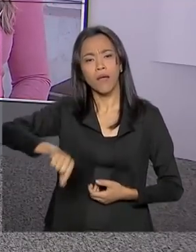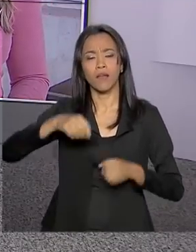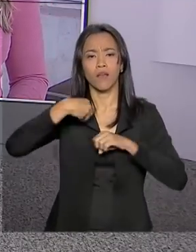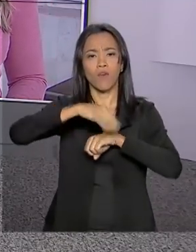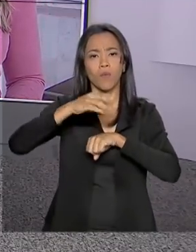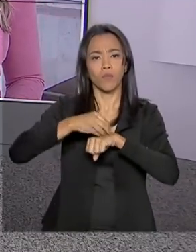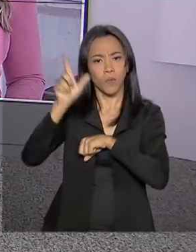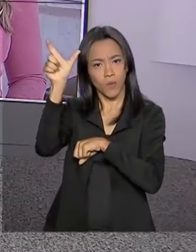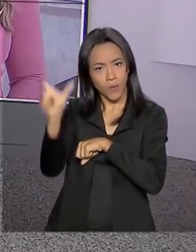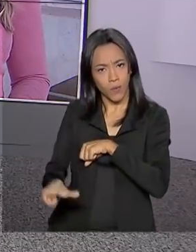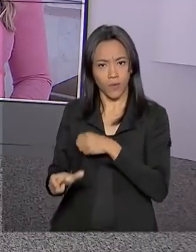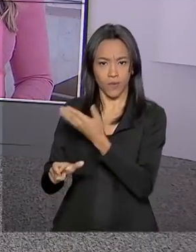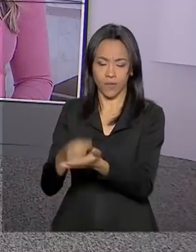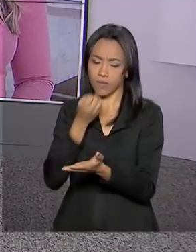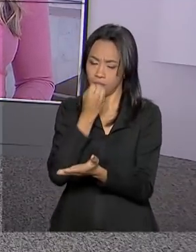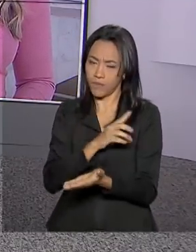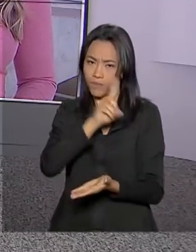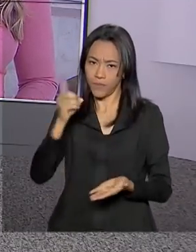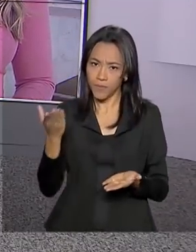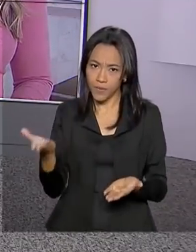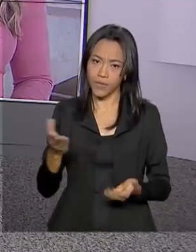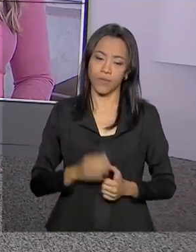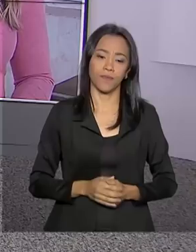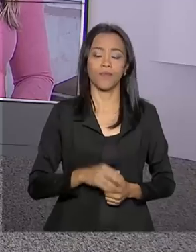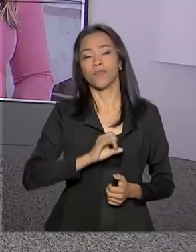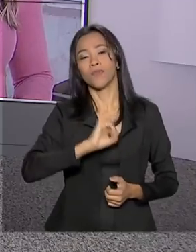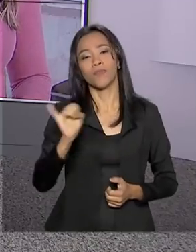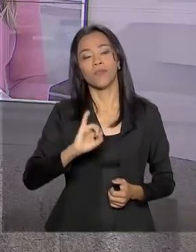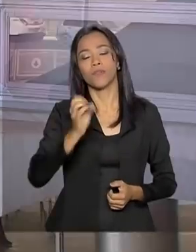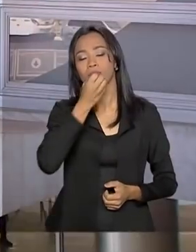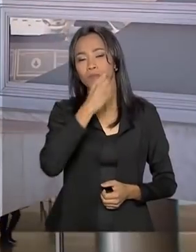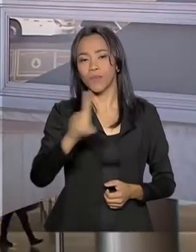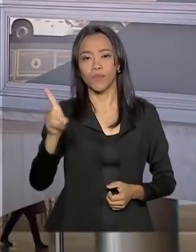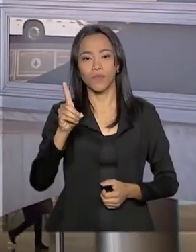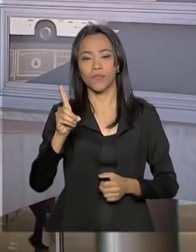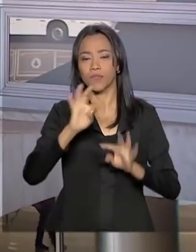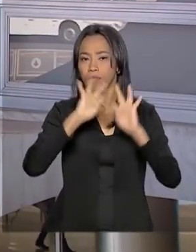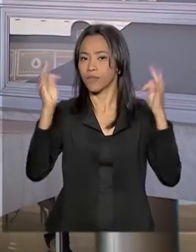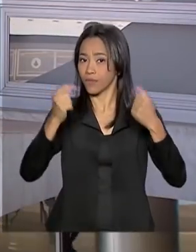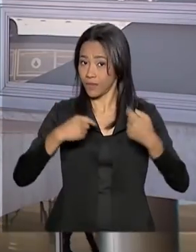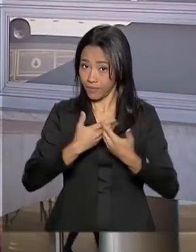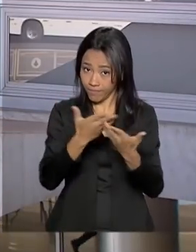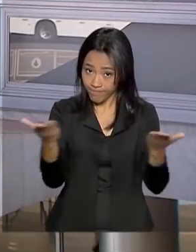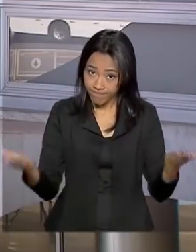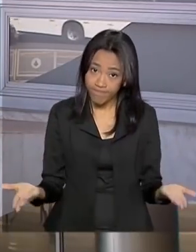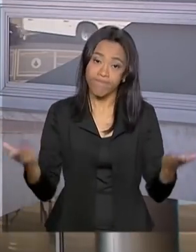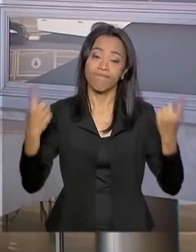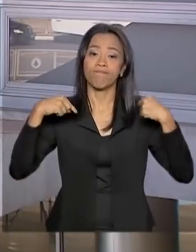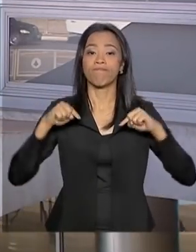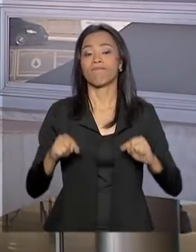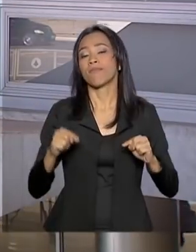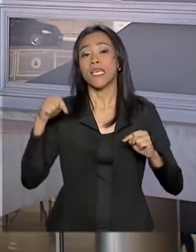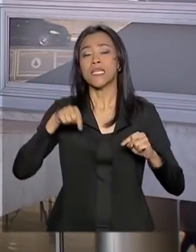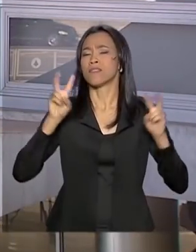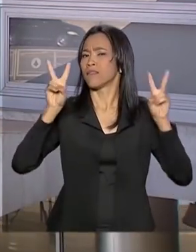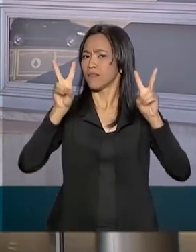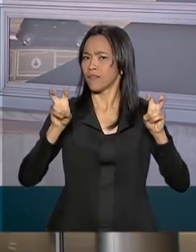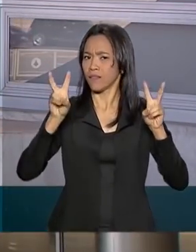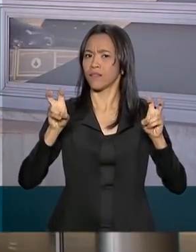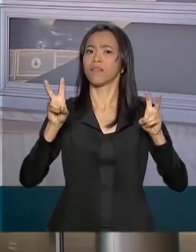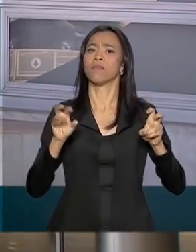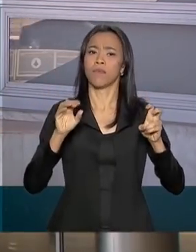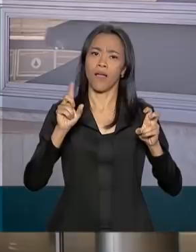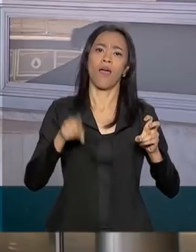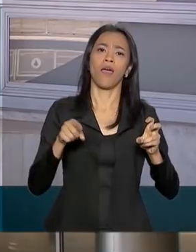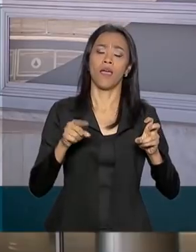corrida contra o tempo? Bom dia para você. Oi, Carla. Bom dia a você, bom dia a todos. Olha, a previsão é que esse assunto seja tratado